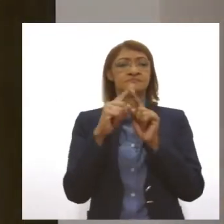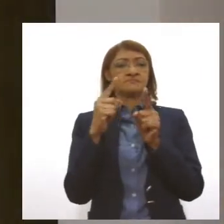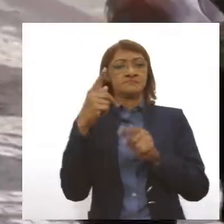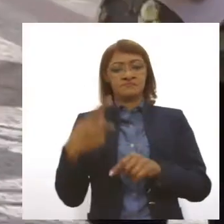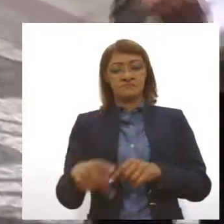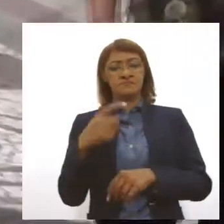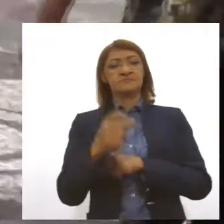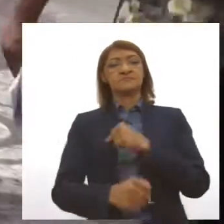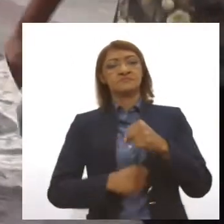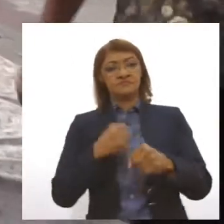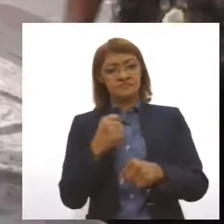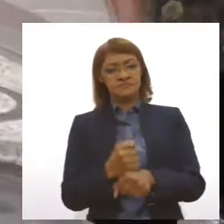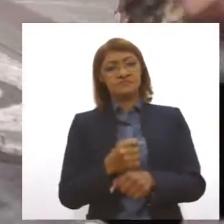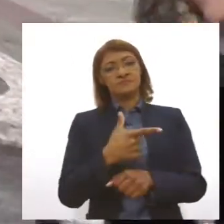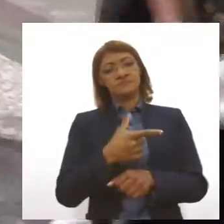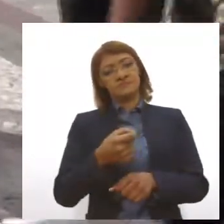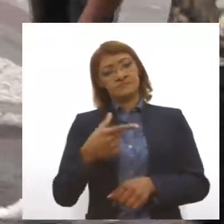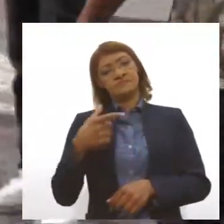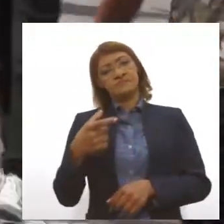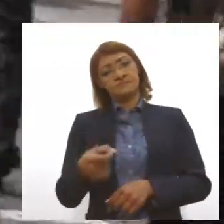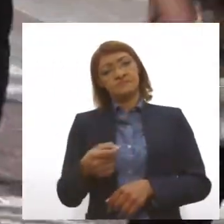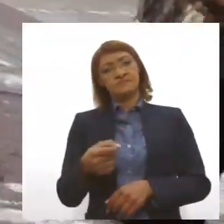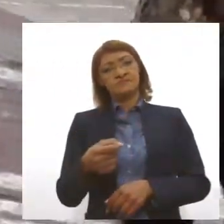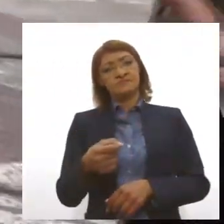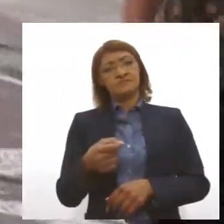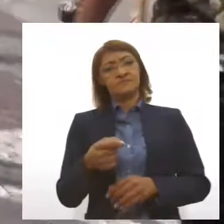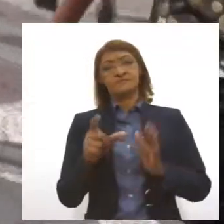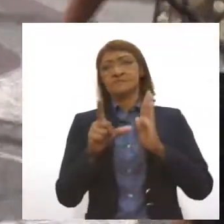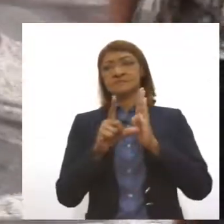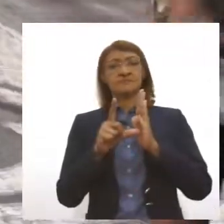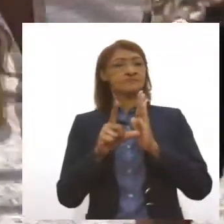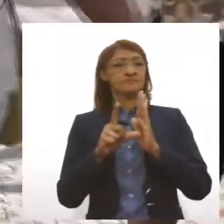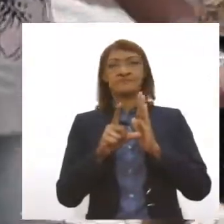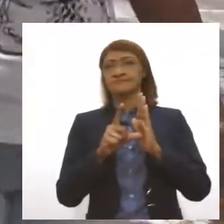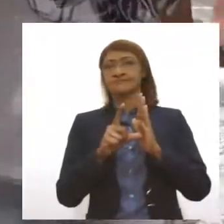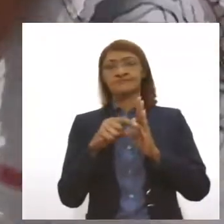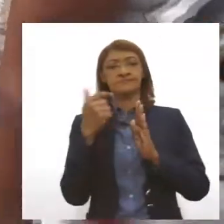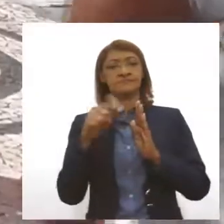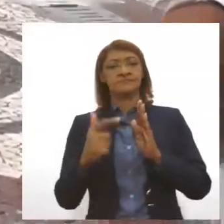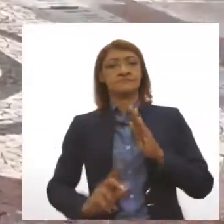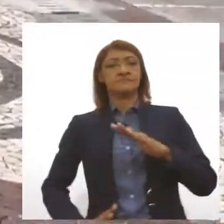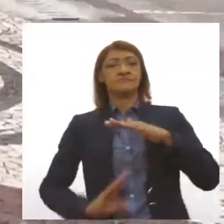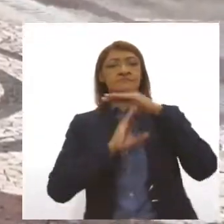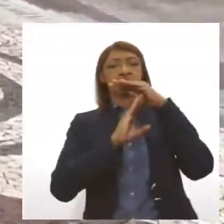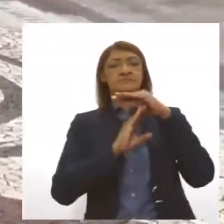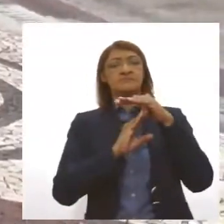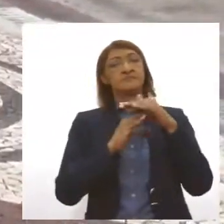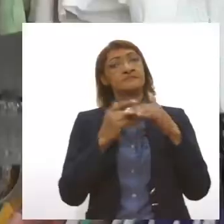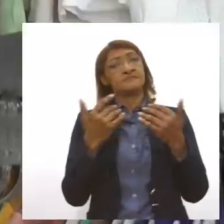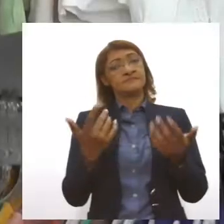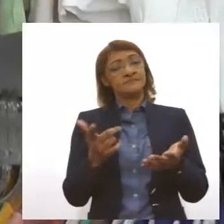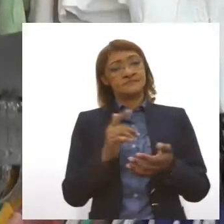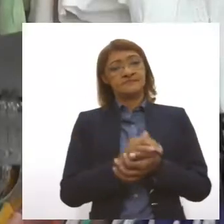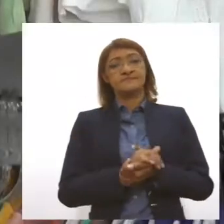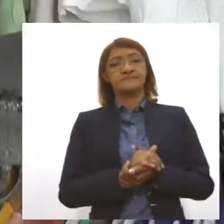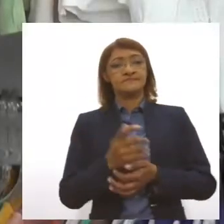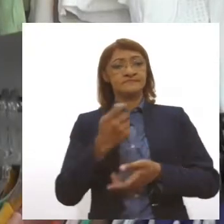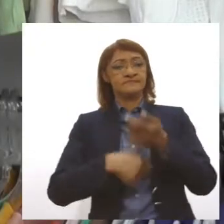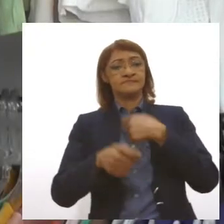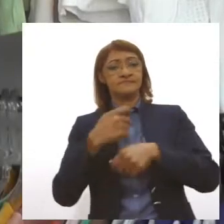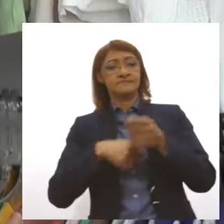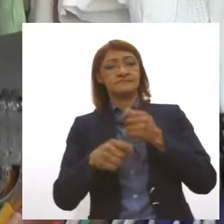2020, ela acredita que o seu setor não deve alcançar a expectativa projetada para o comércio. Deu uma aquela